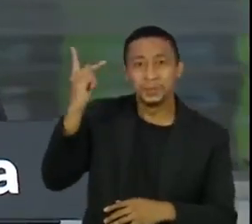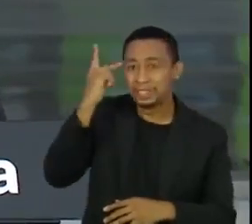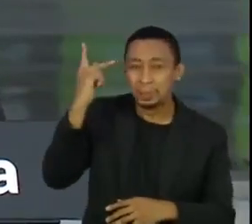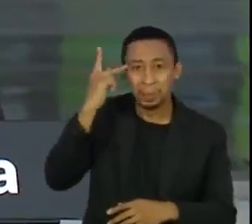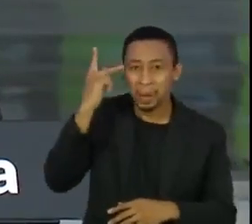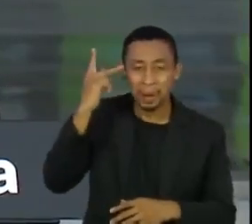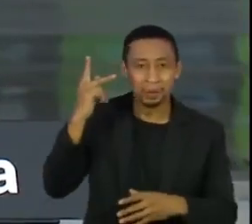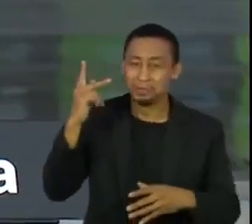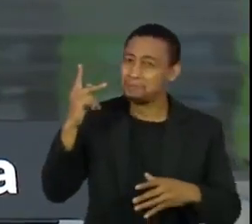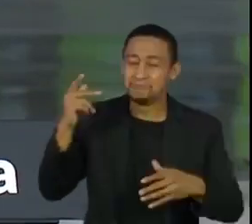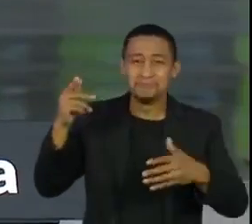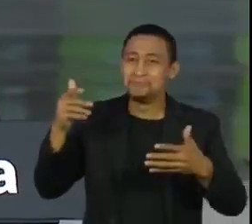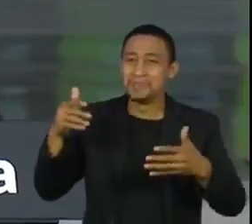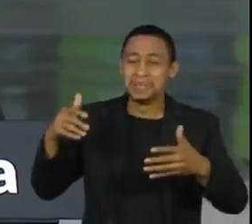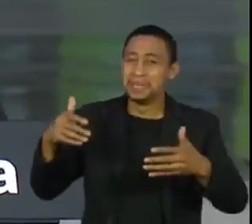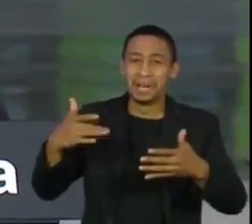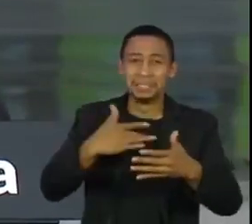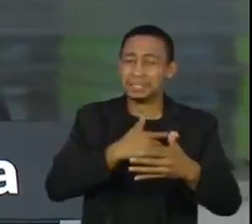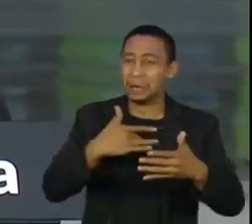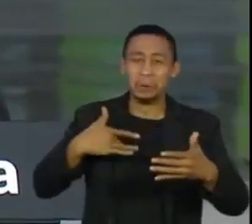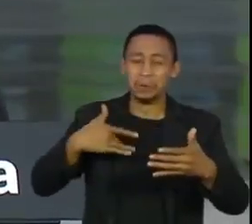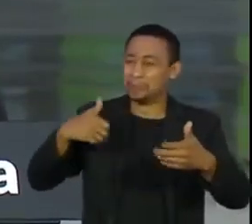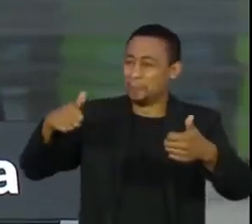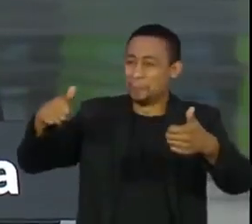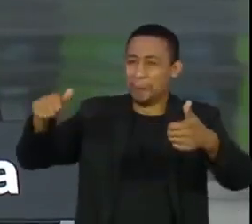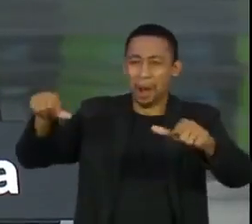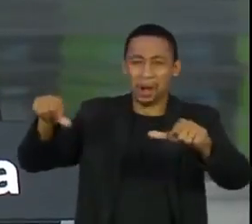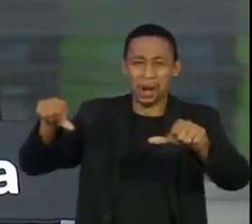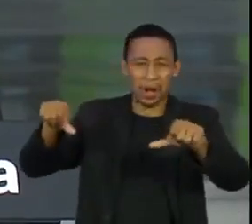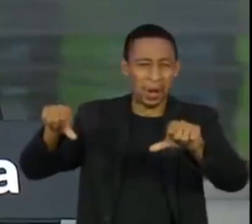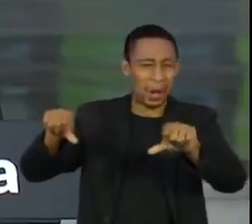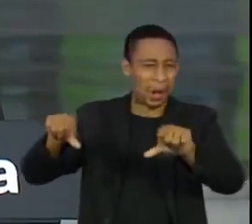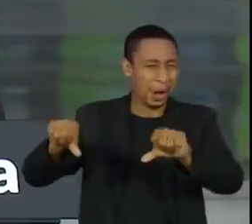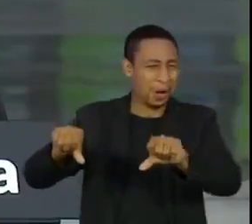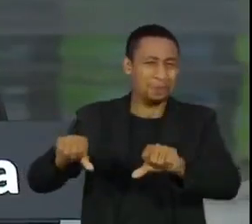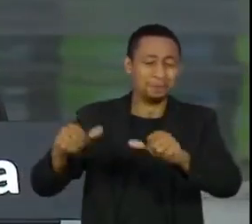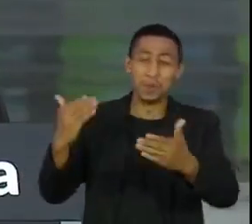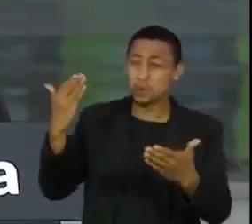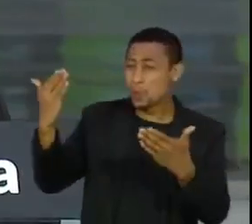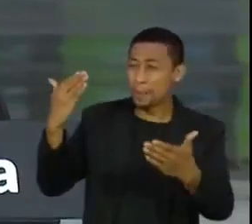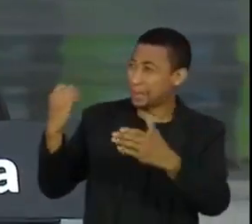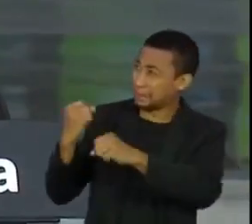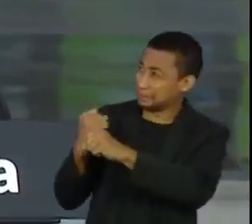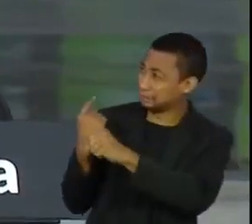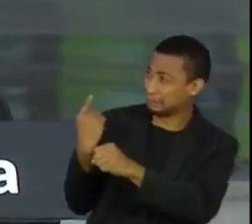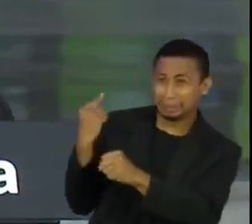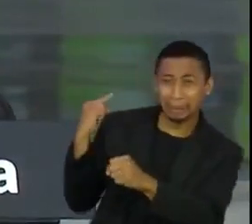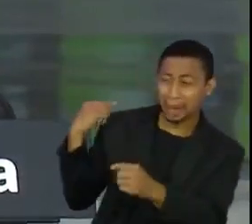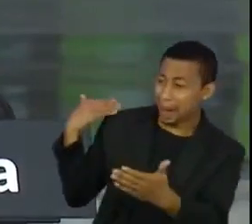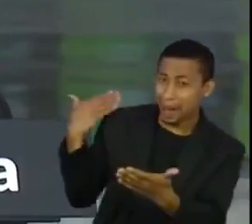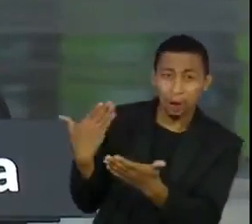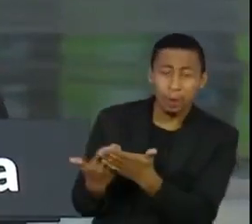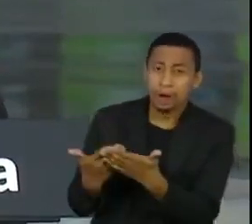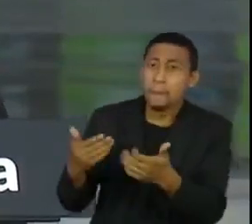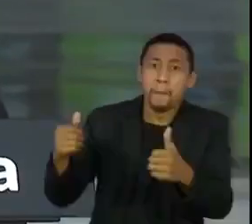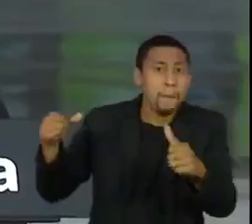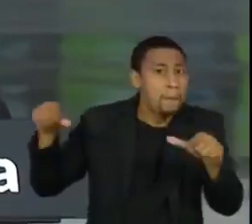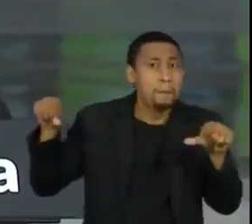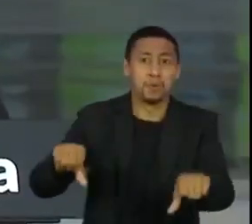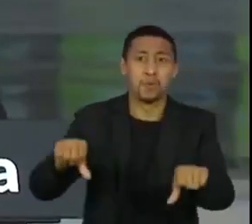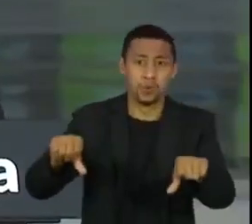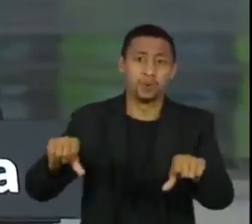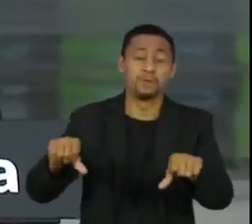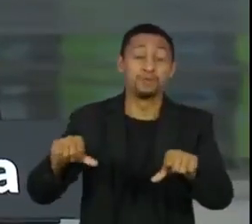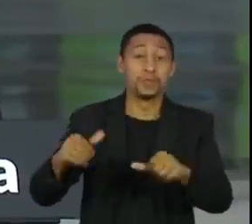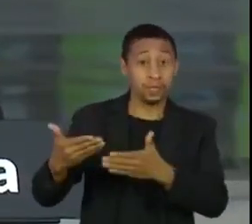não a maior crise sanitária de todos os tempos. Nós não temos, mesmo a gripe espanhola não